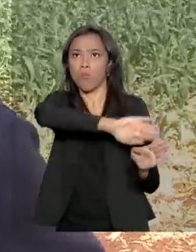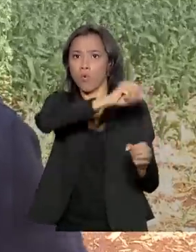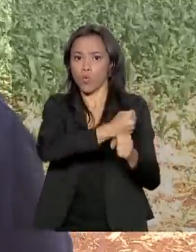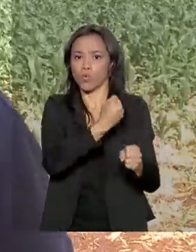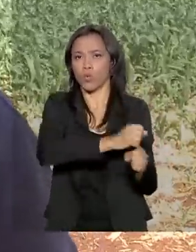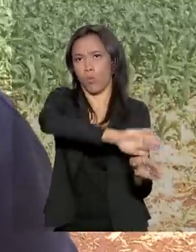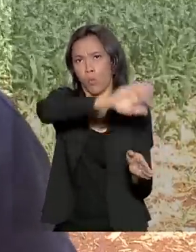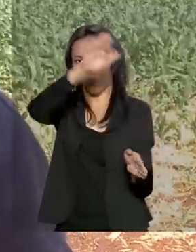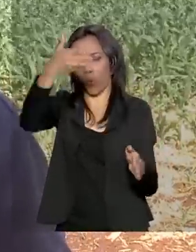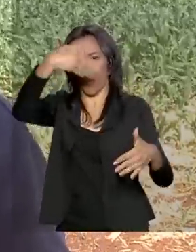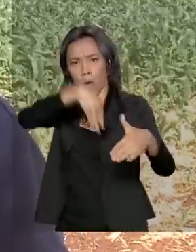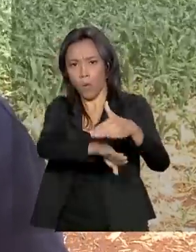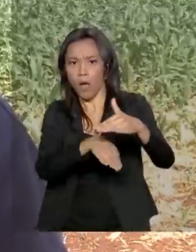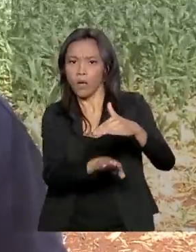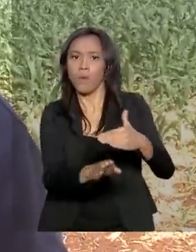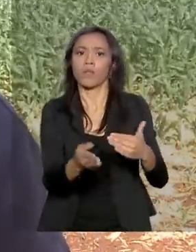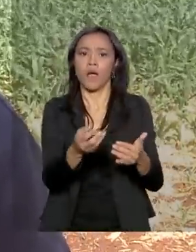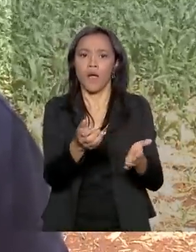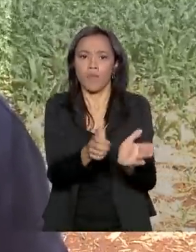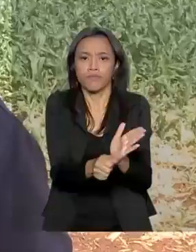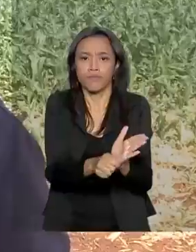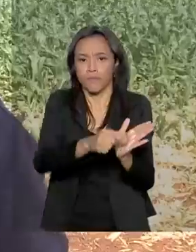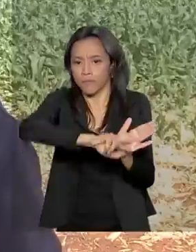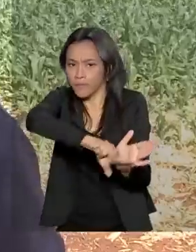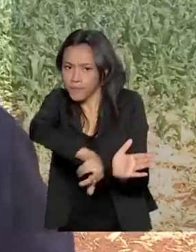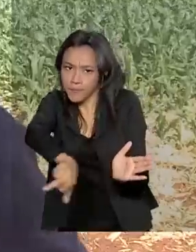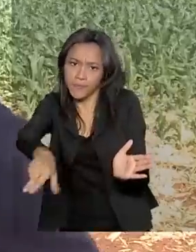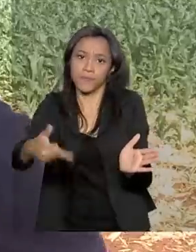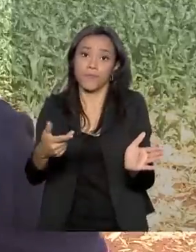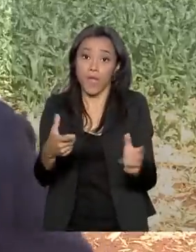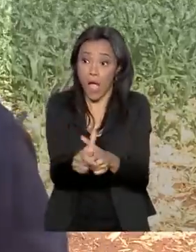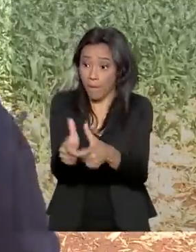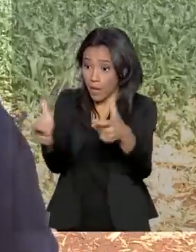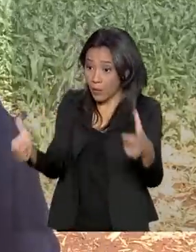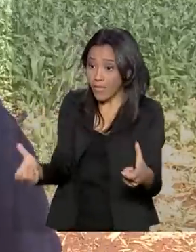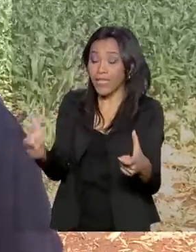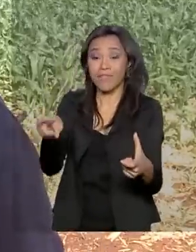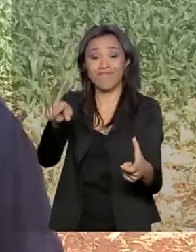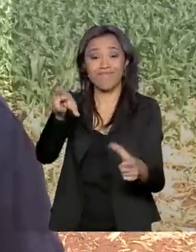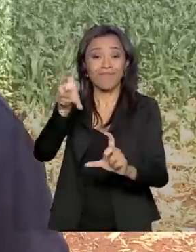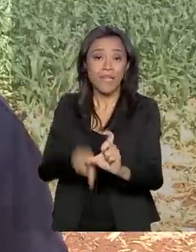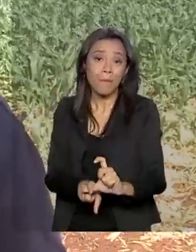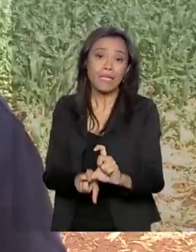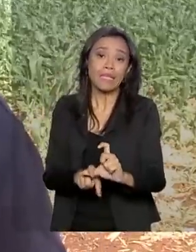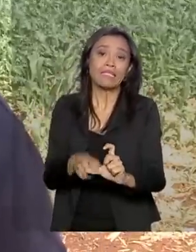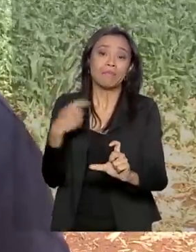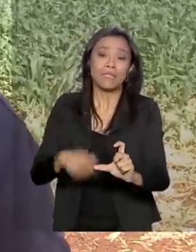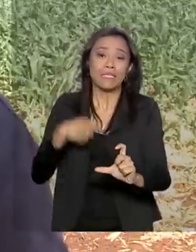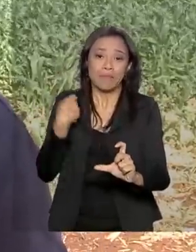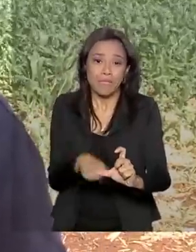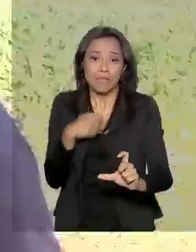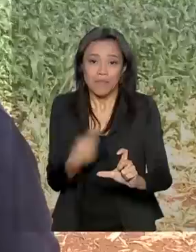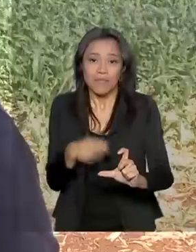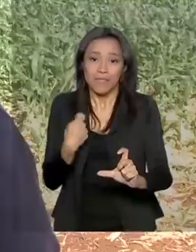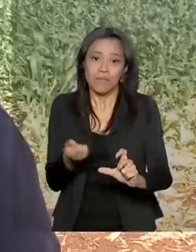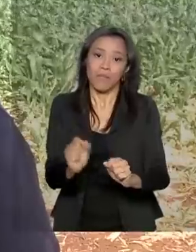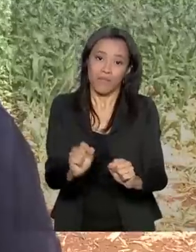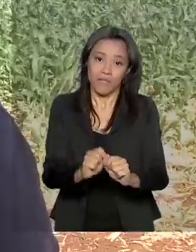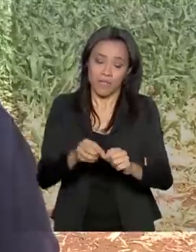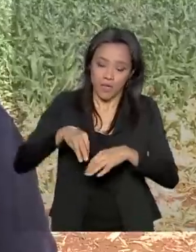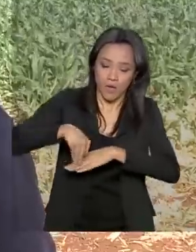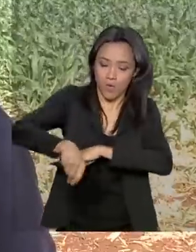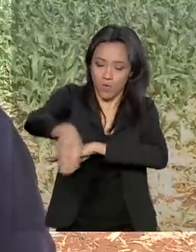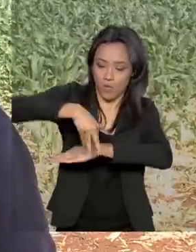mais ou menos uns 2 milhões de reais para isso. A maioria dos produtores tem uma dependência muito grande desse recurso para se fazer o plantio. A gente